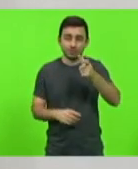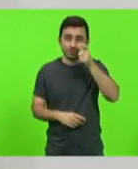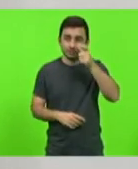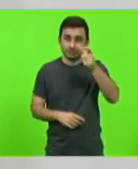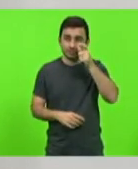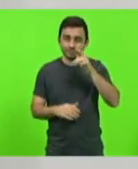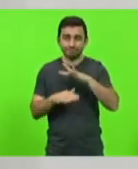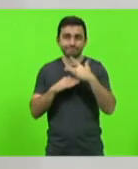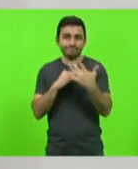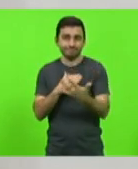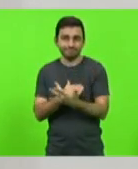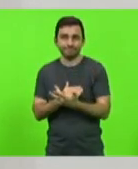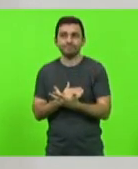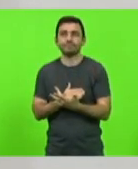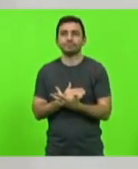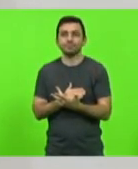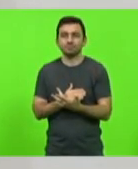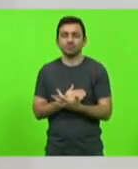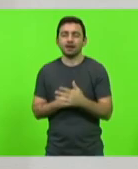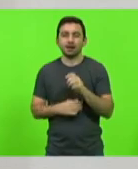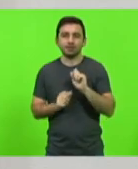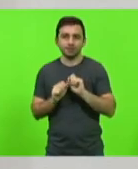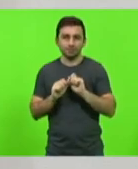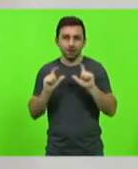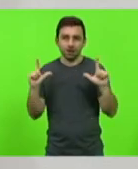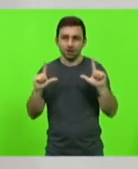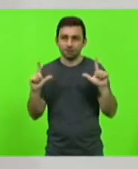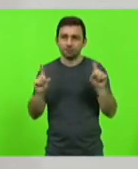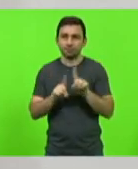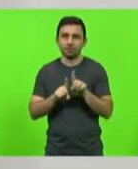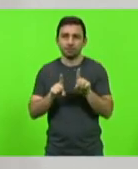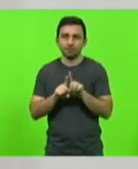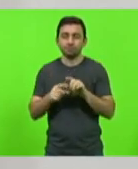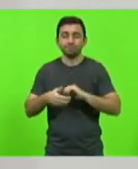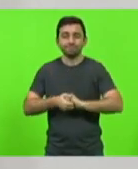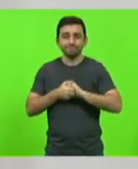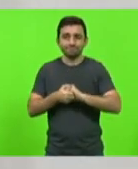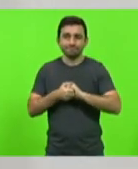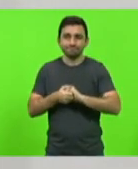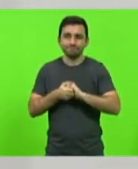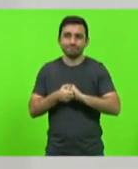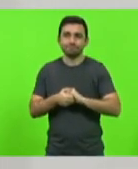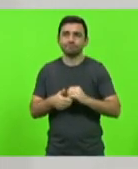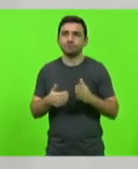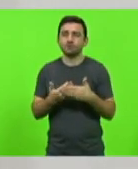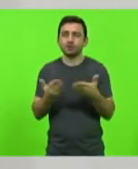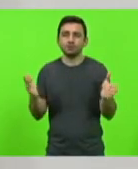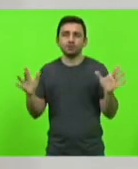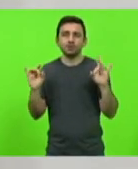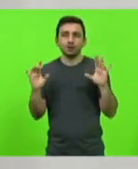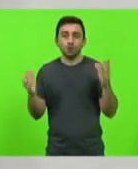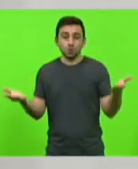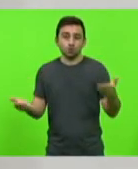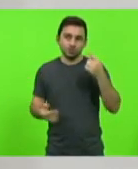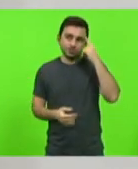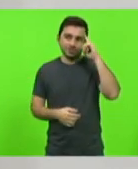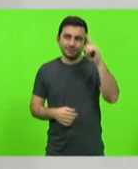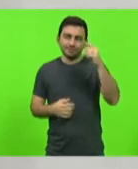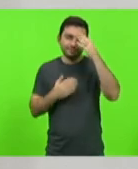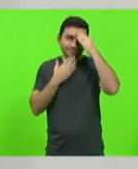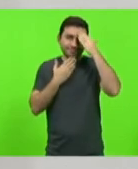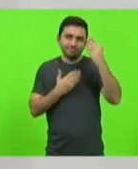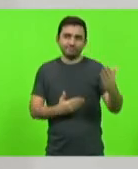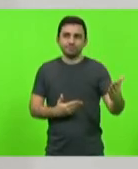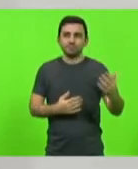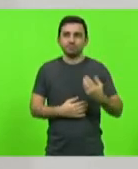sociais, pela TV ALP. é nosso cumprimento aqui, senhor presidente, especialmente nessa data aqui, agradecer a presença